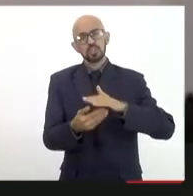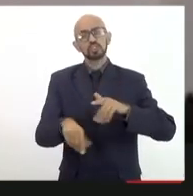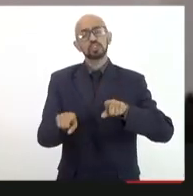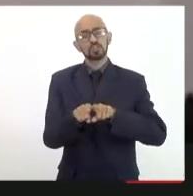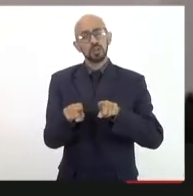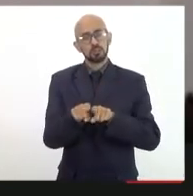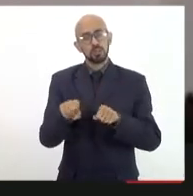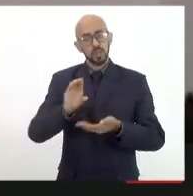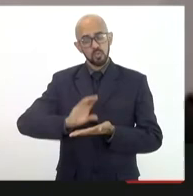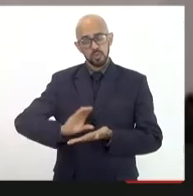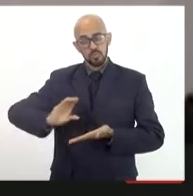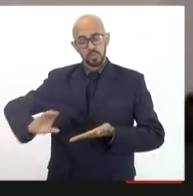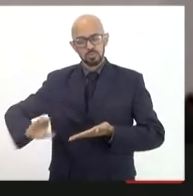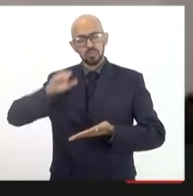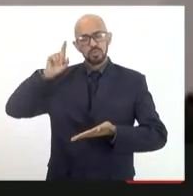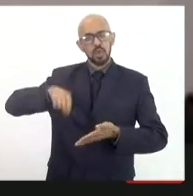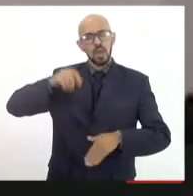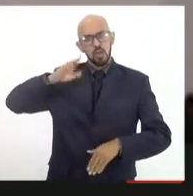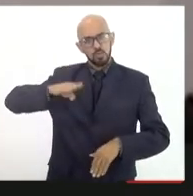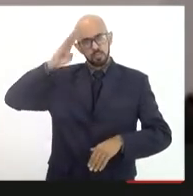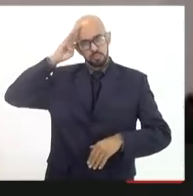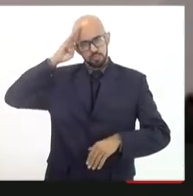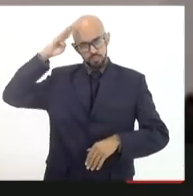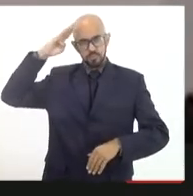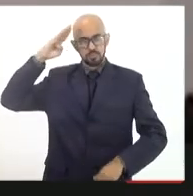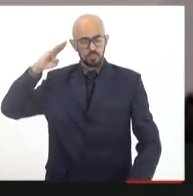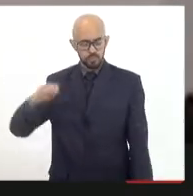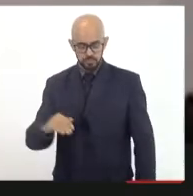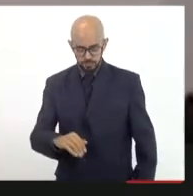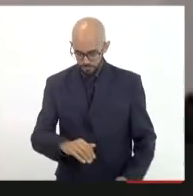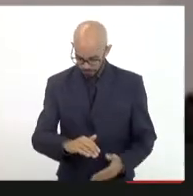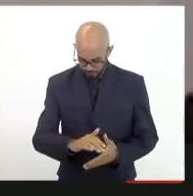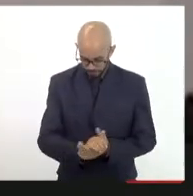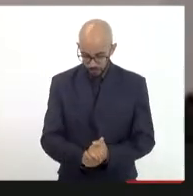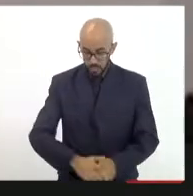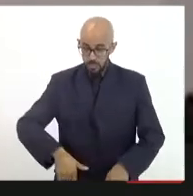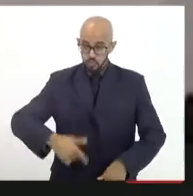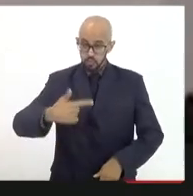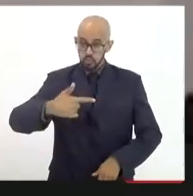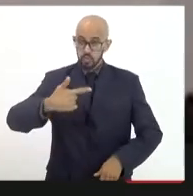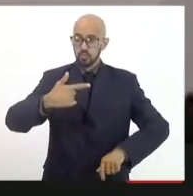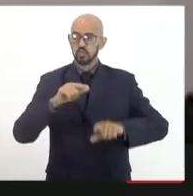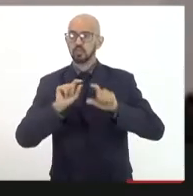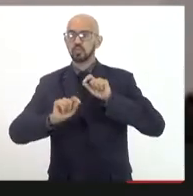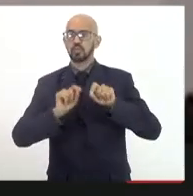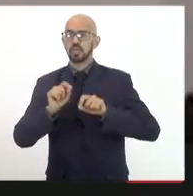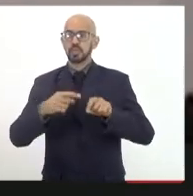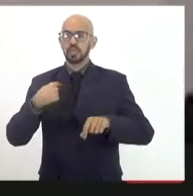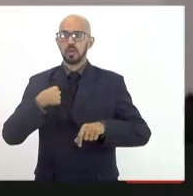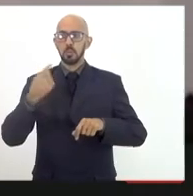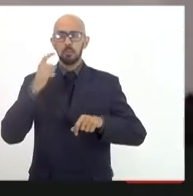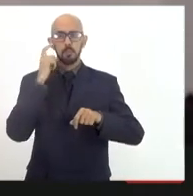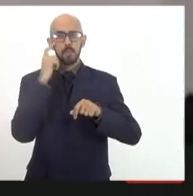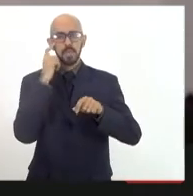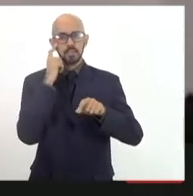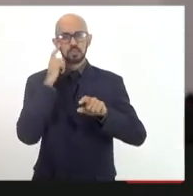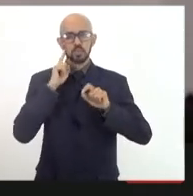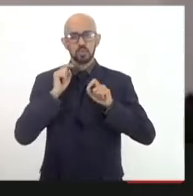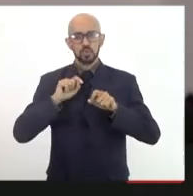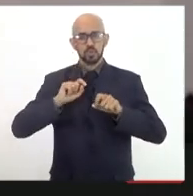ser o seu aspecto prioritário. Segundo, eu penso que na